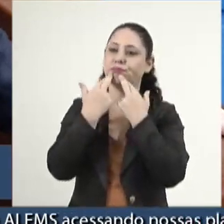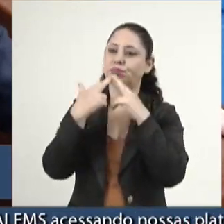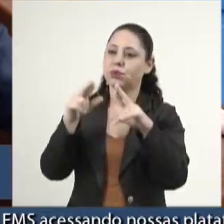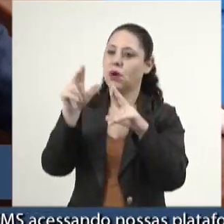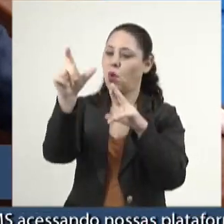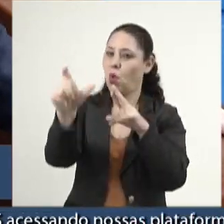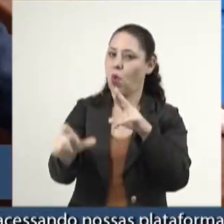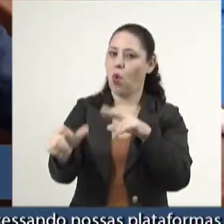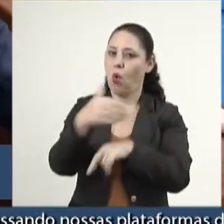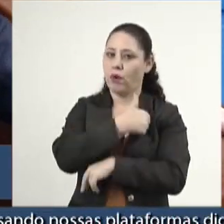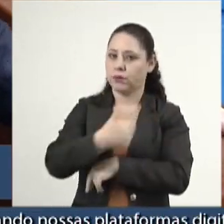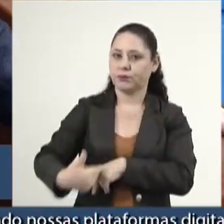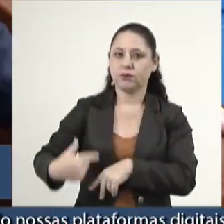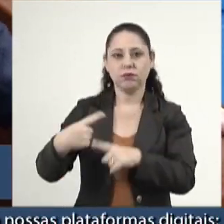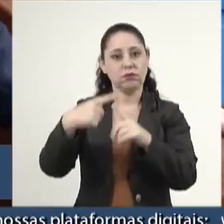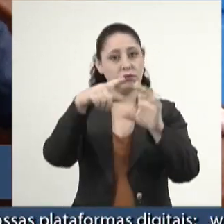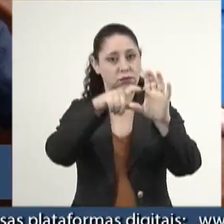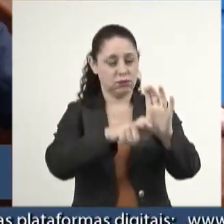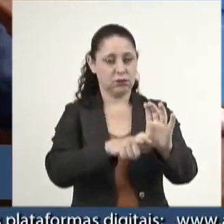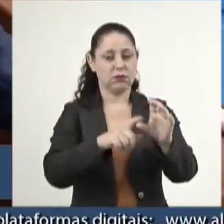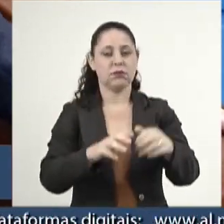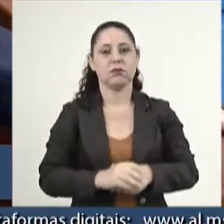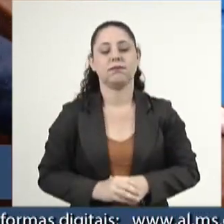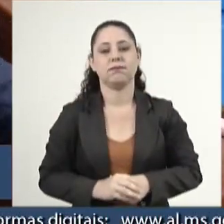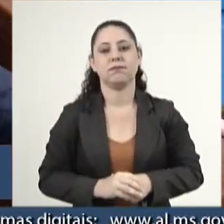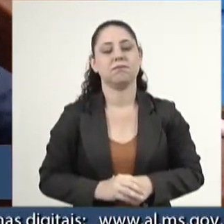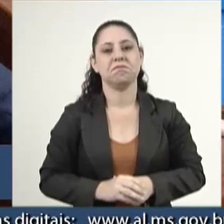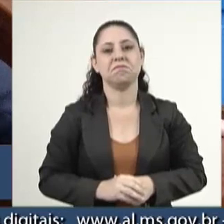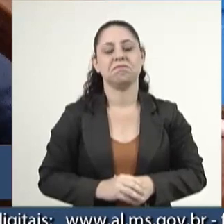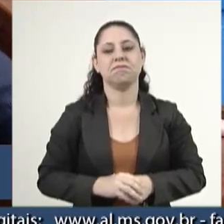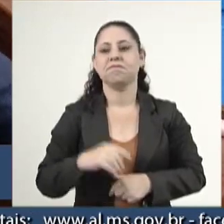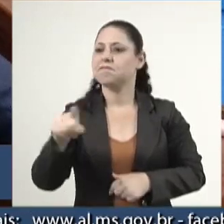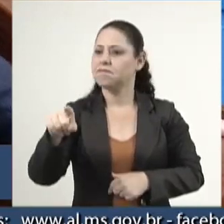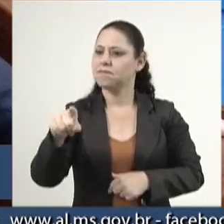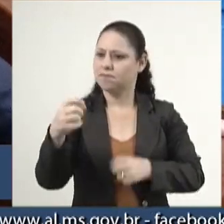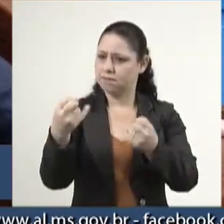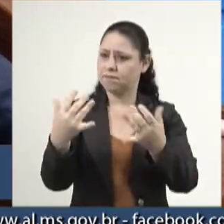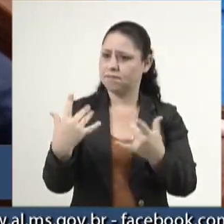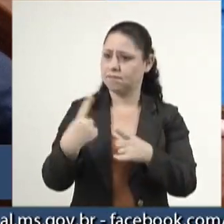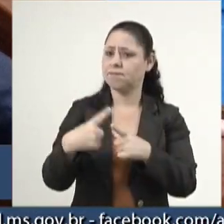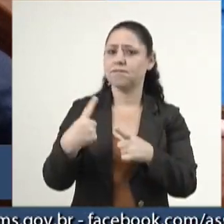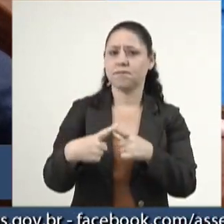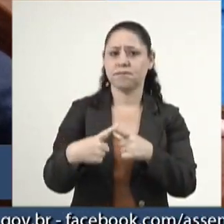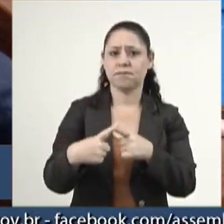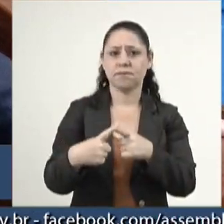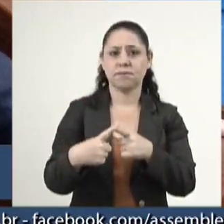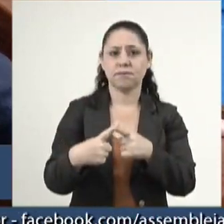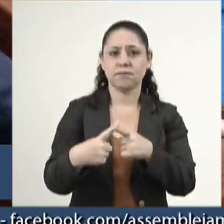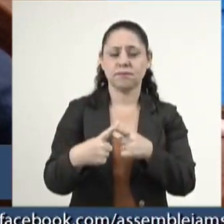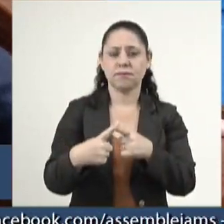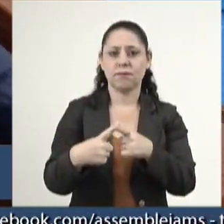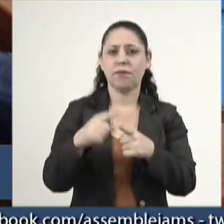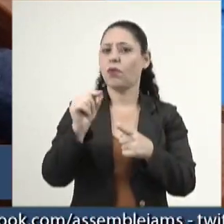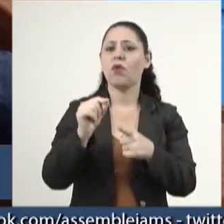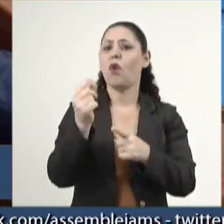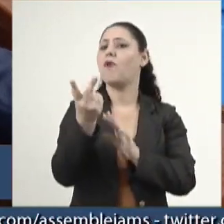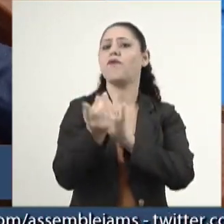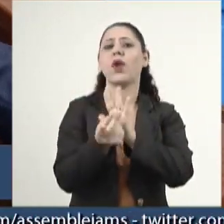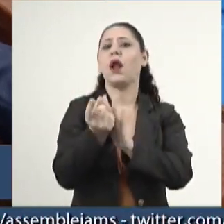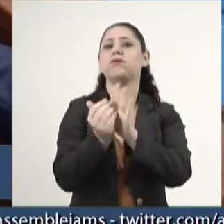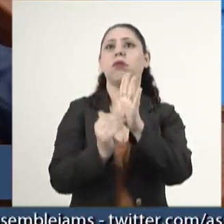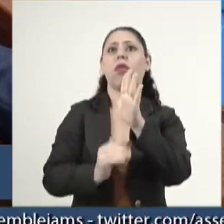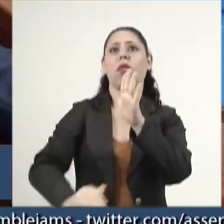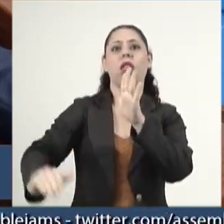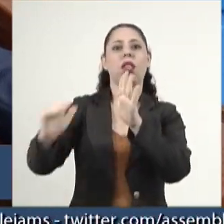governo por conta desse déficit, não explicam o porquê desses valores tão